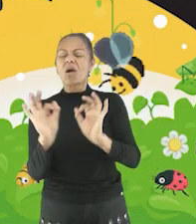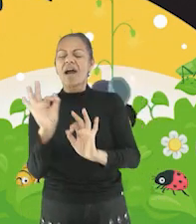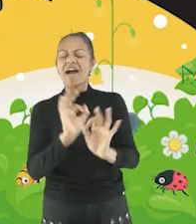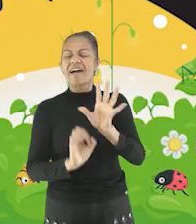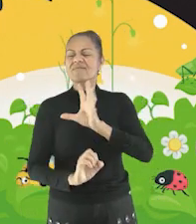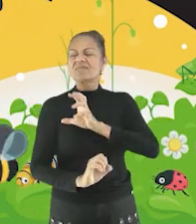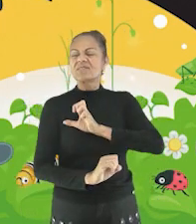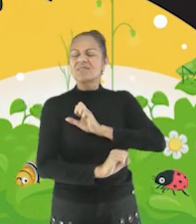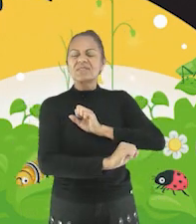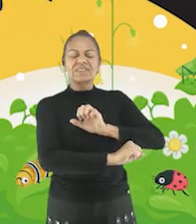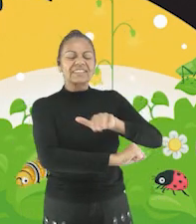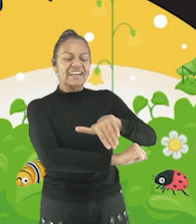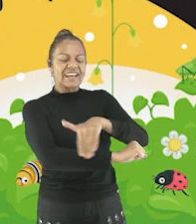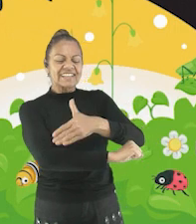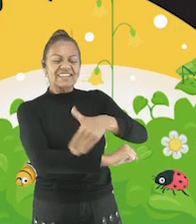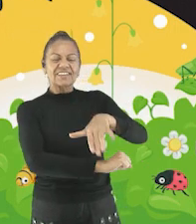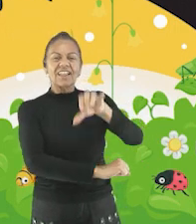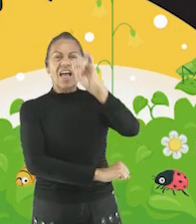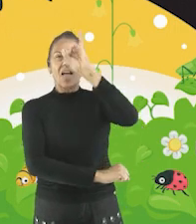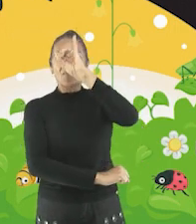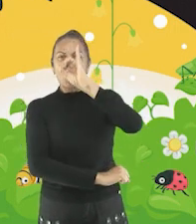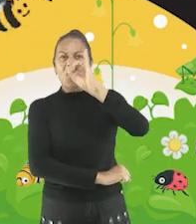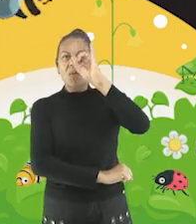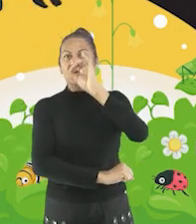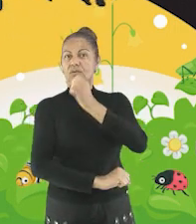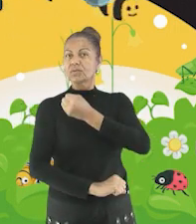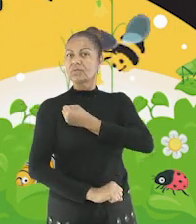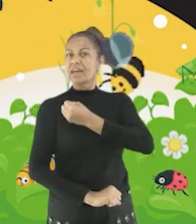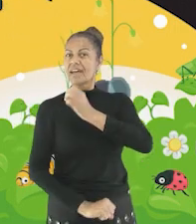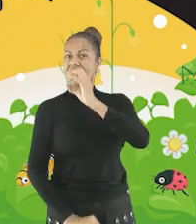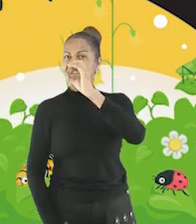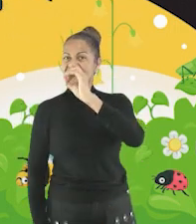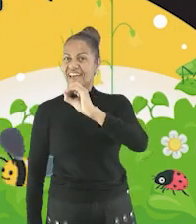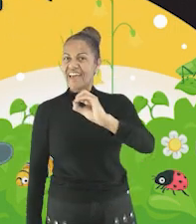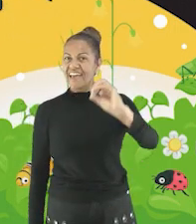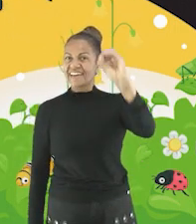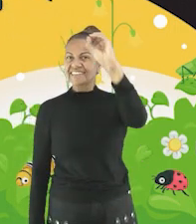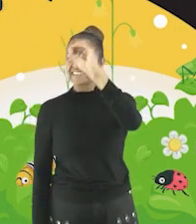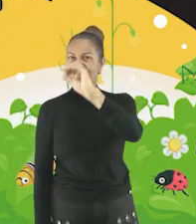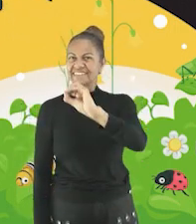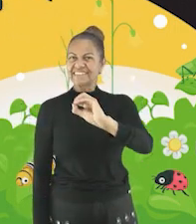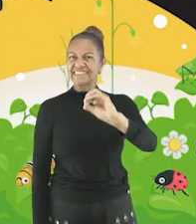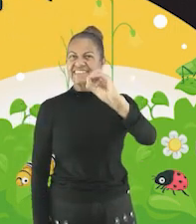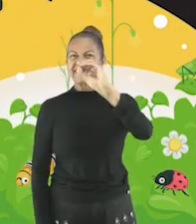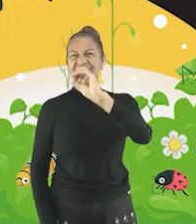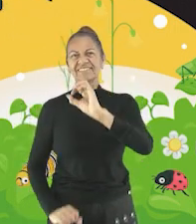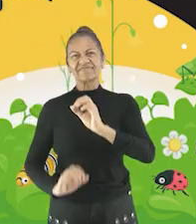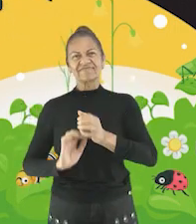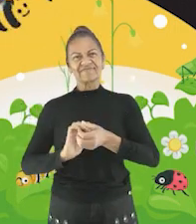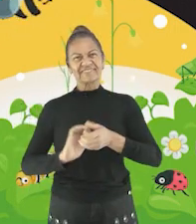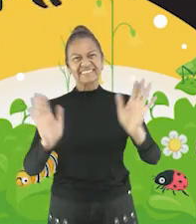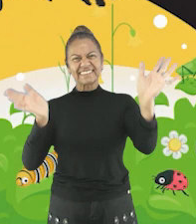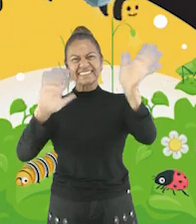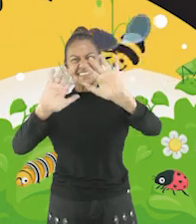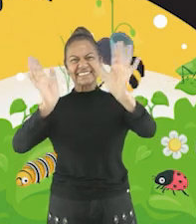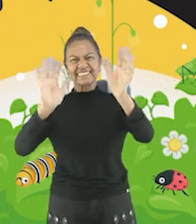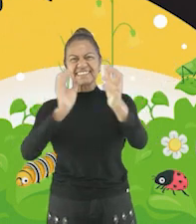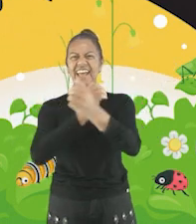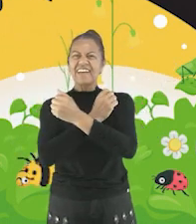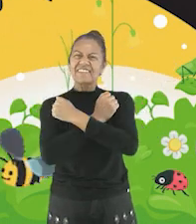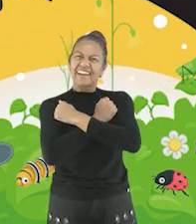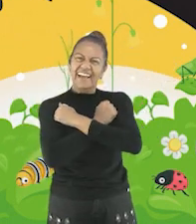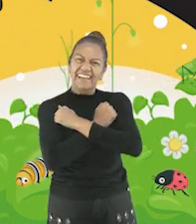muito esmero Na arra dos bobos, número zero